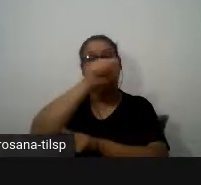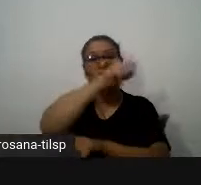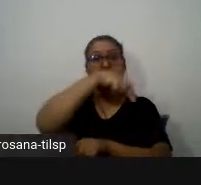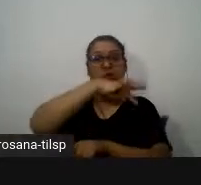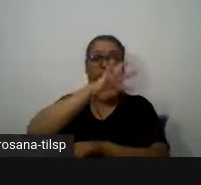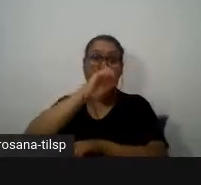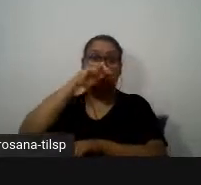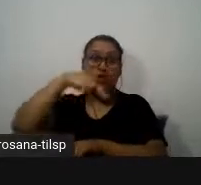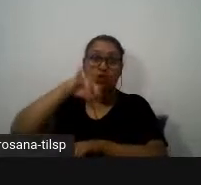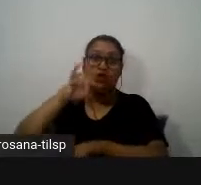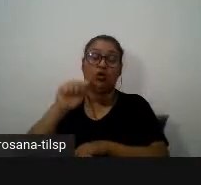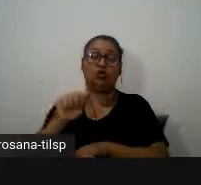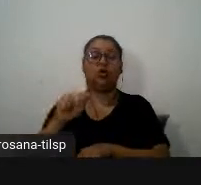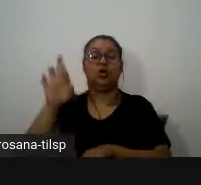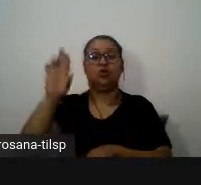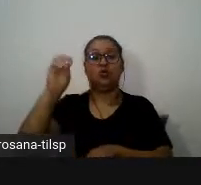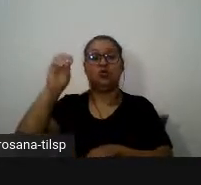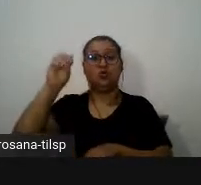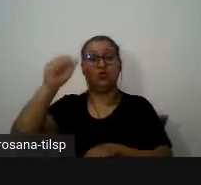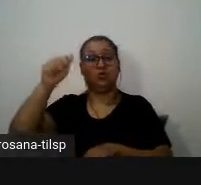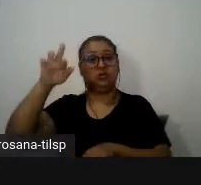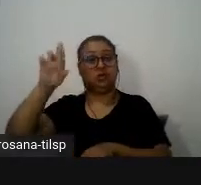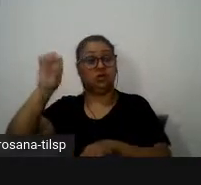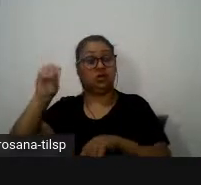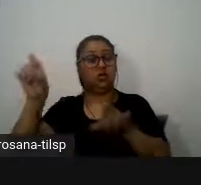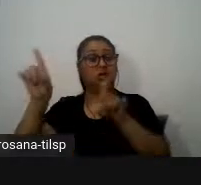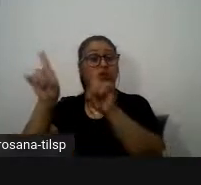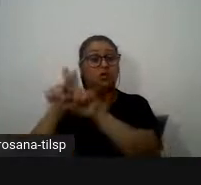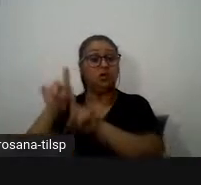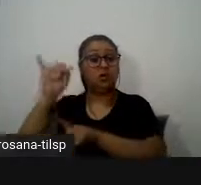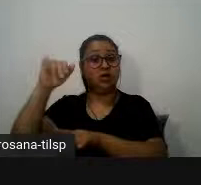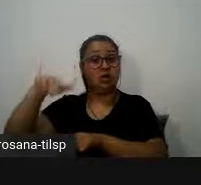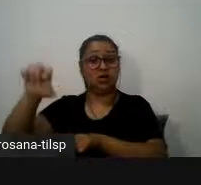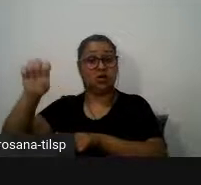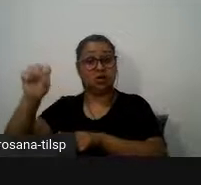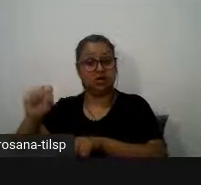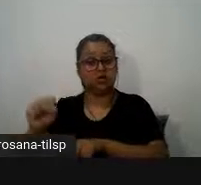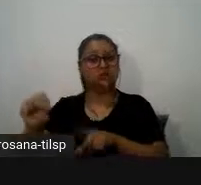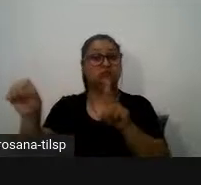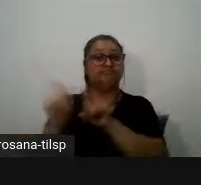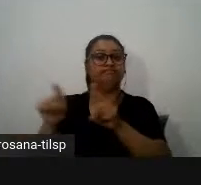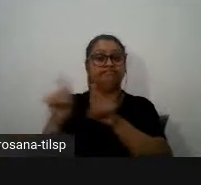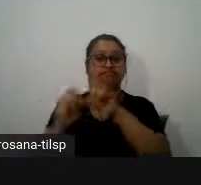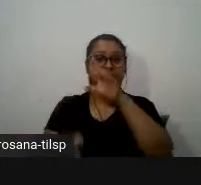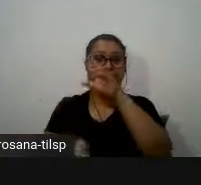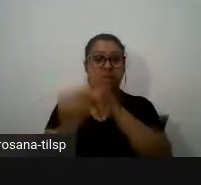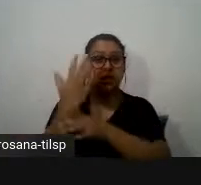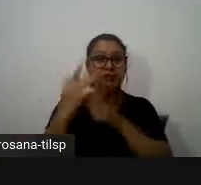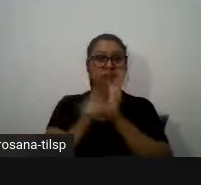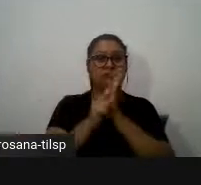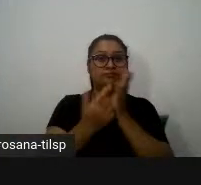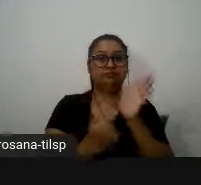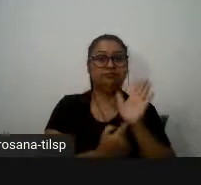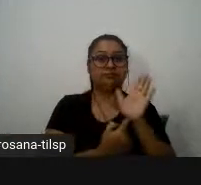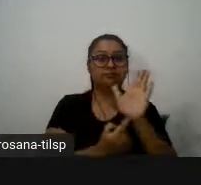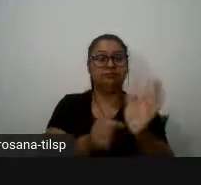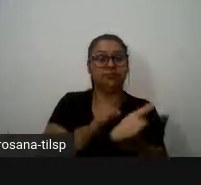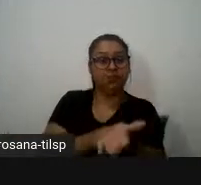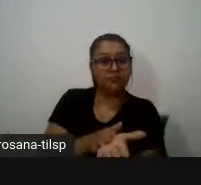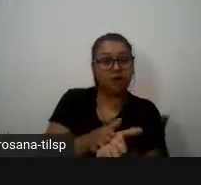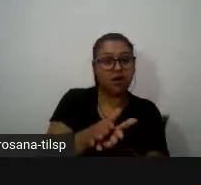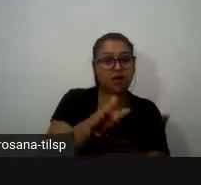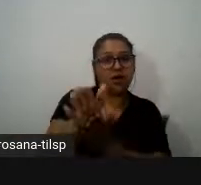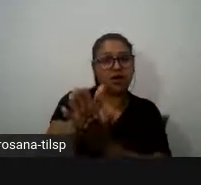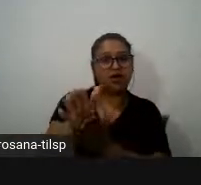Rosário a Inês todas as pessoas que participaram nós elaboramos esta publicação a partir de uma ação de formação para